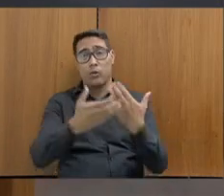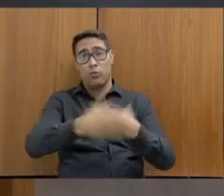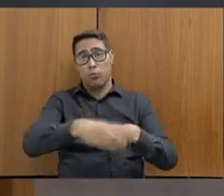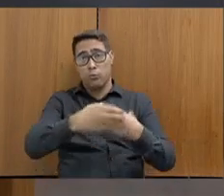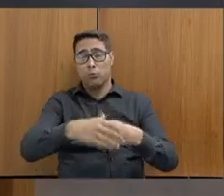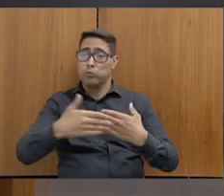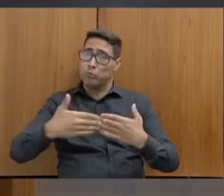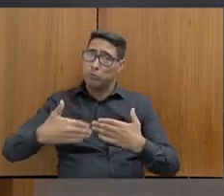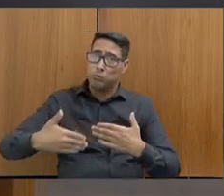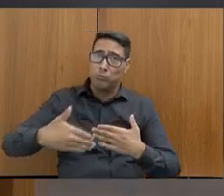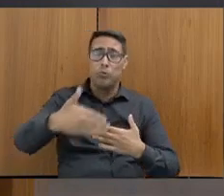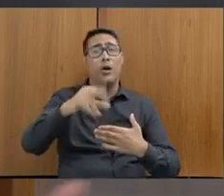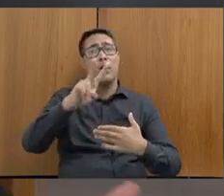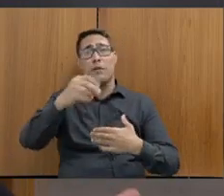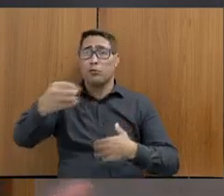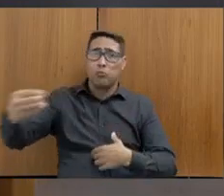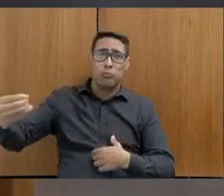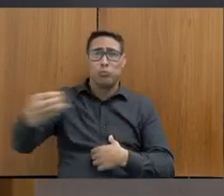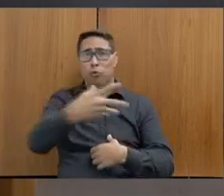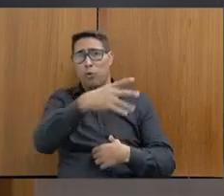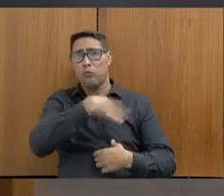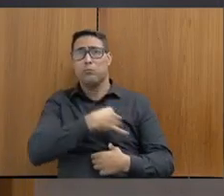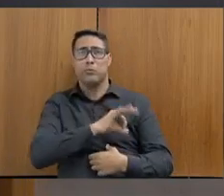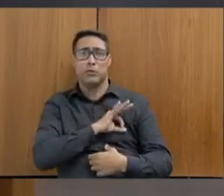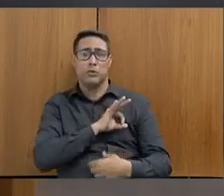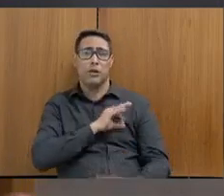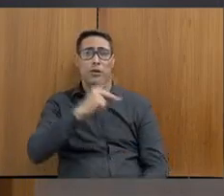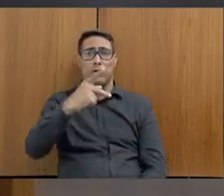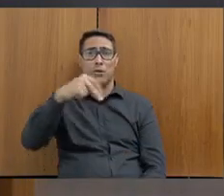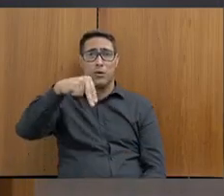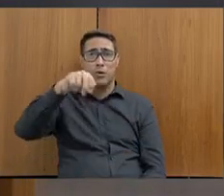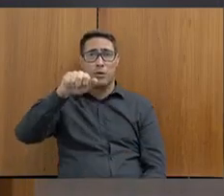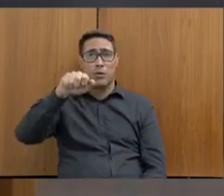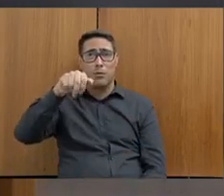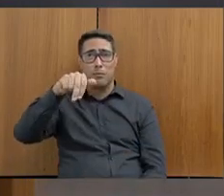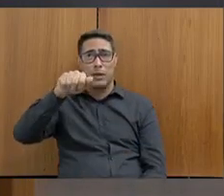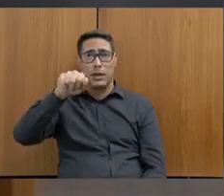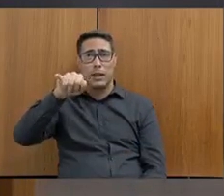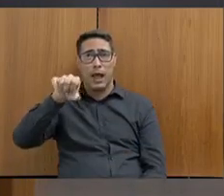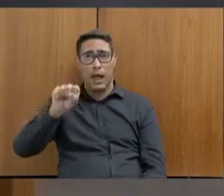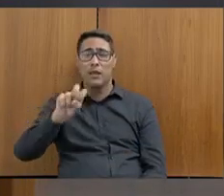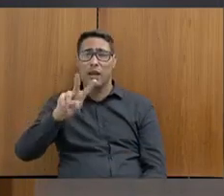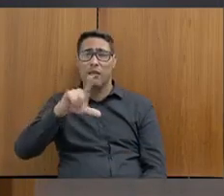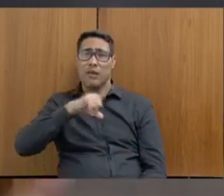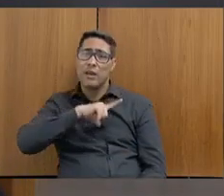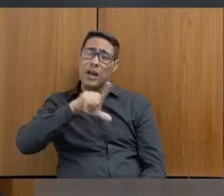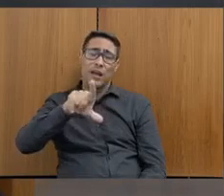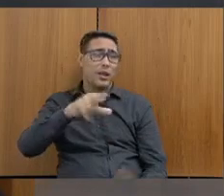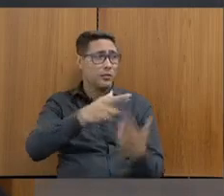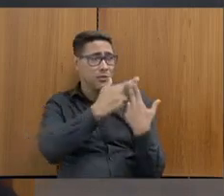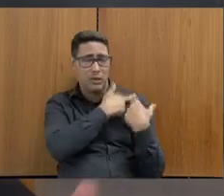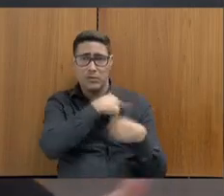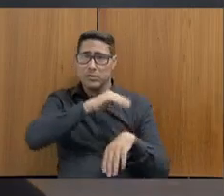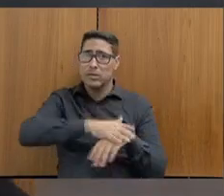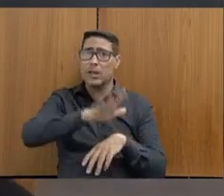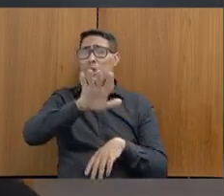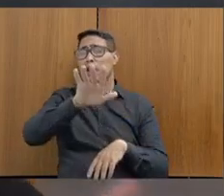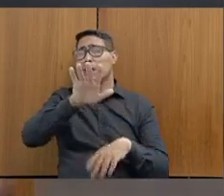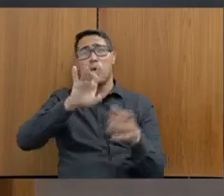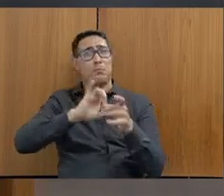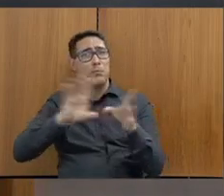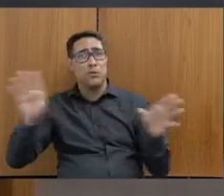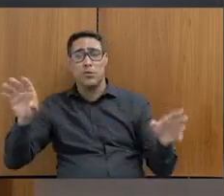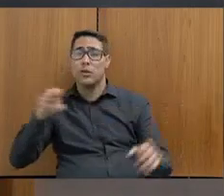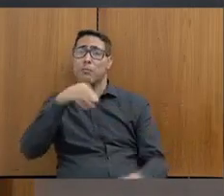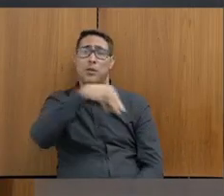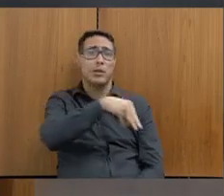quando entrarem os novos policiais penais, a intenção da Secretaria é trazer, chamar essa responsabilidade e não mais permitir que a Polícia Militar